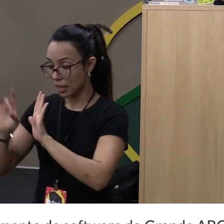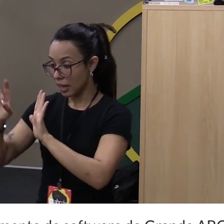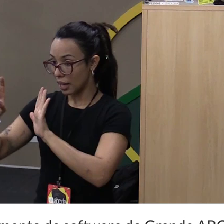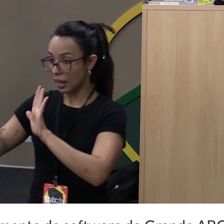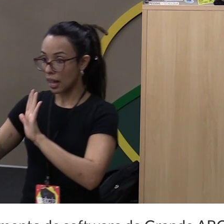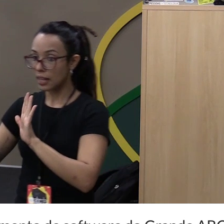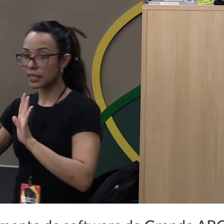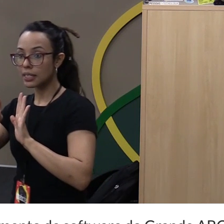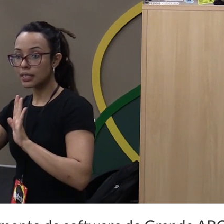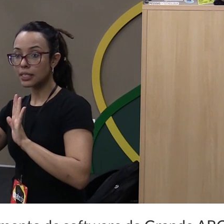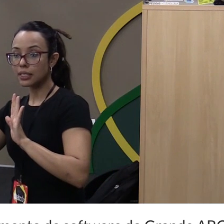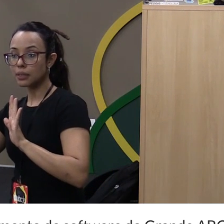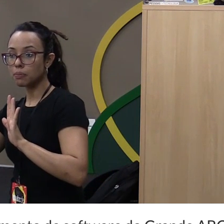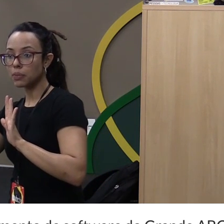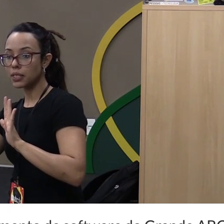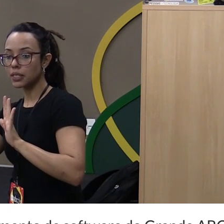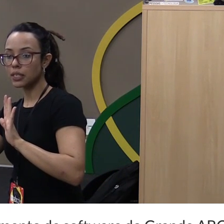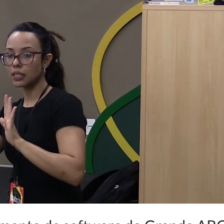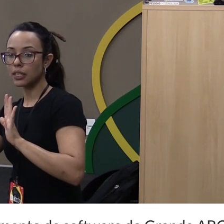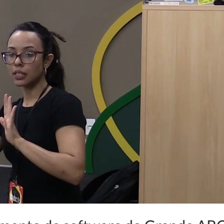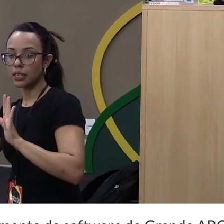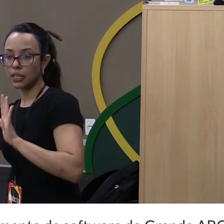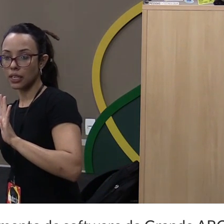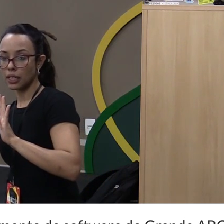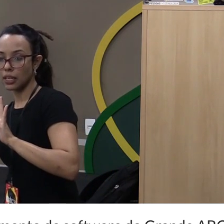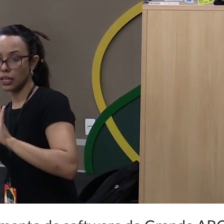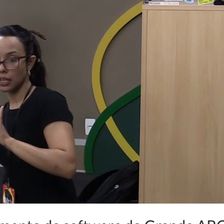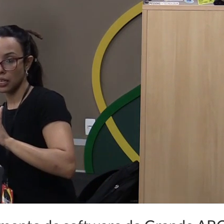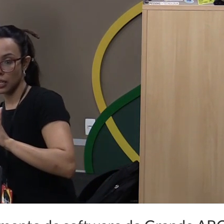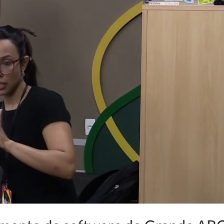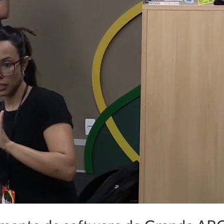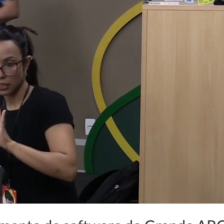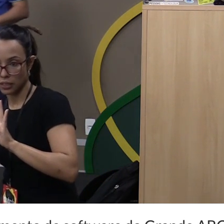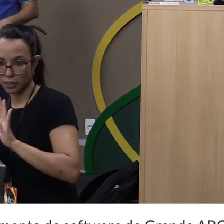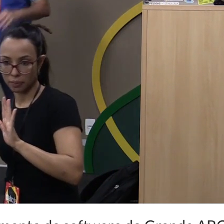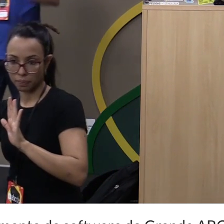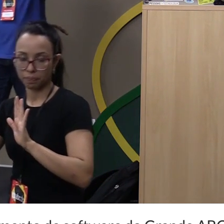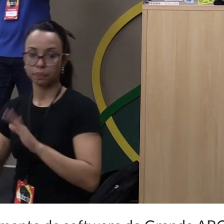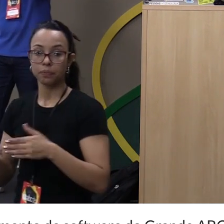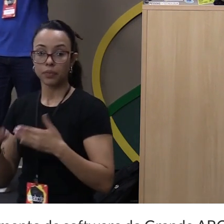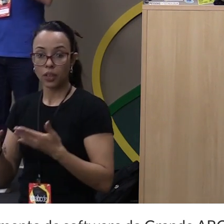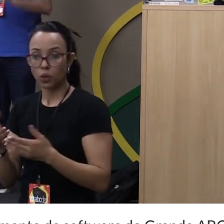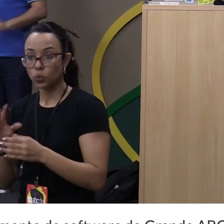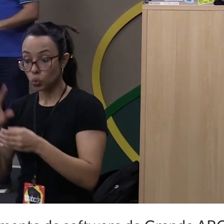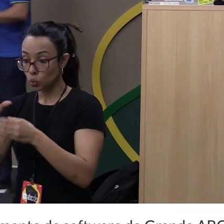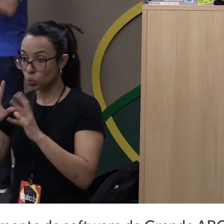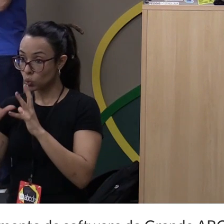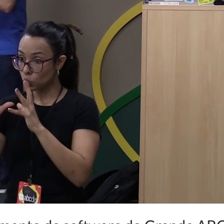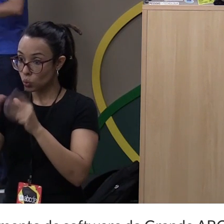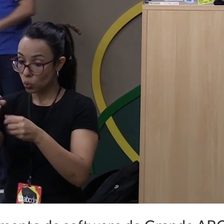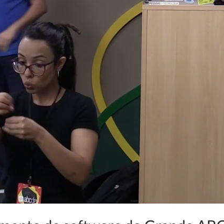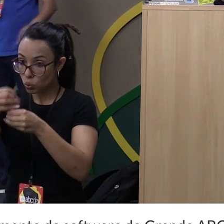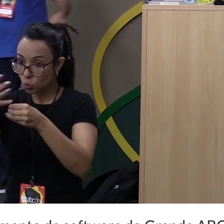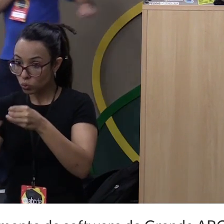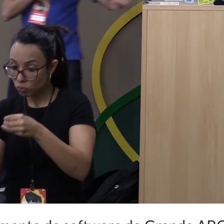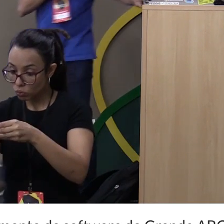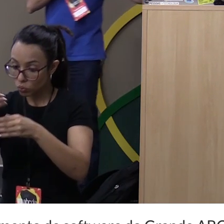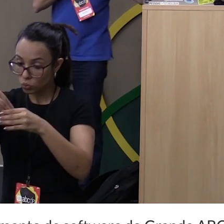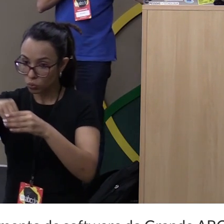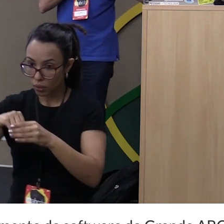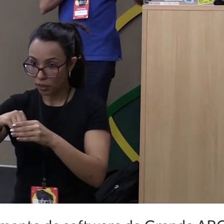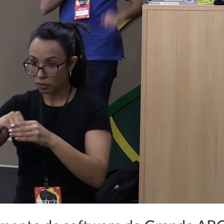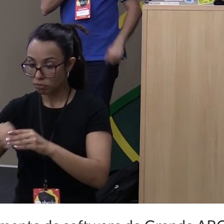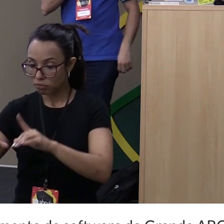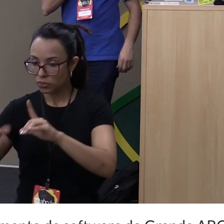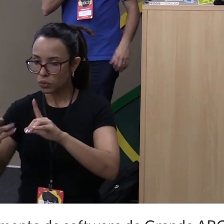speakers. Então, coloco dentro de uma lista esse conteúdo aqui, que é o texto do nome. Faço